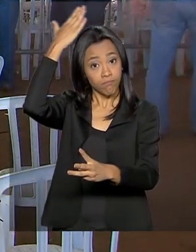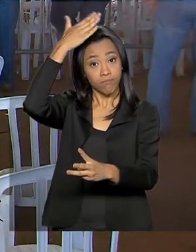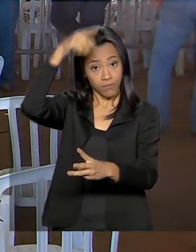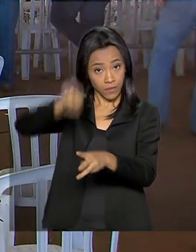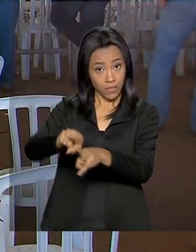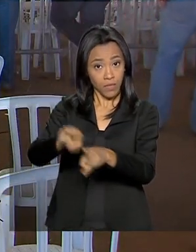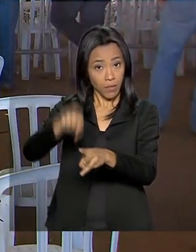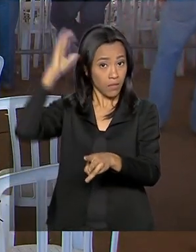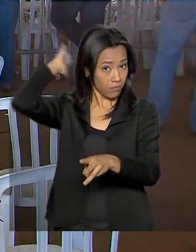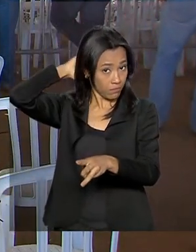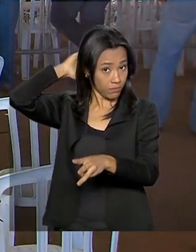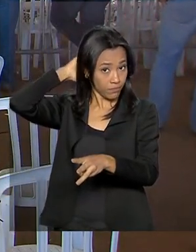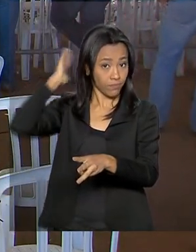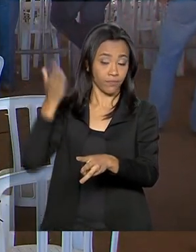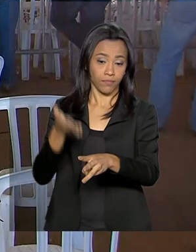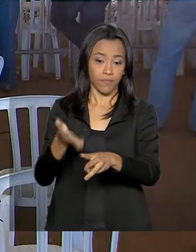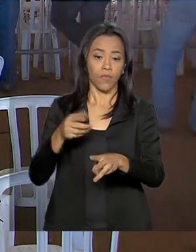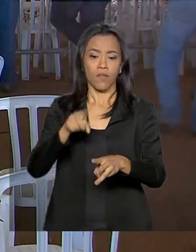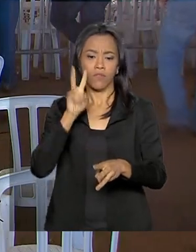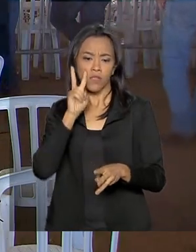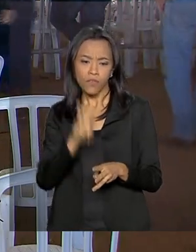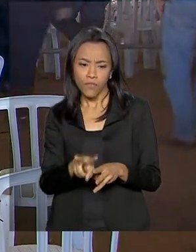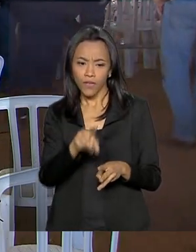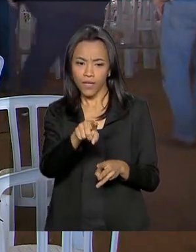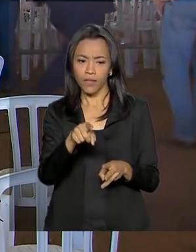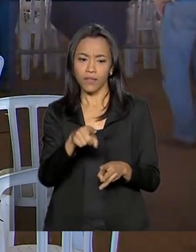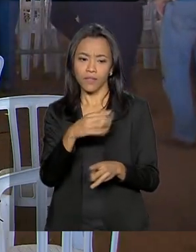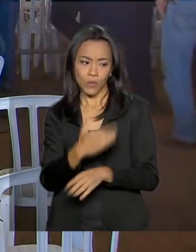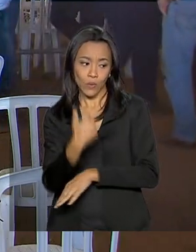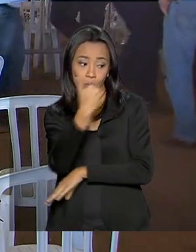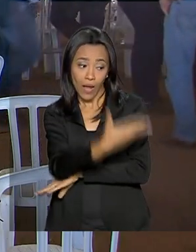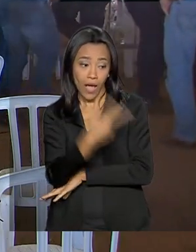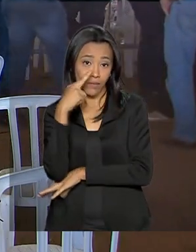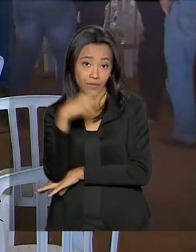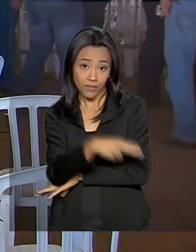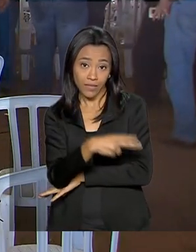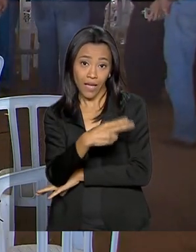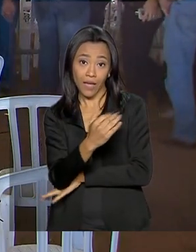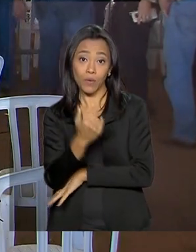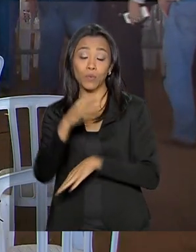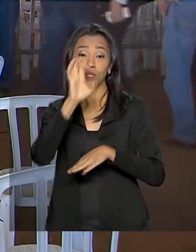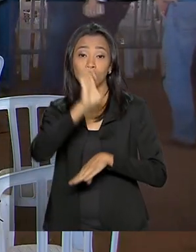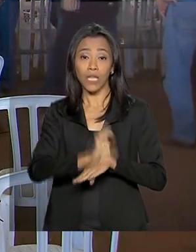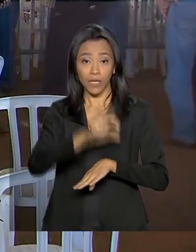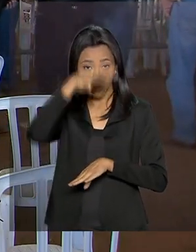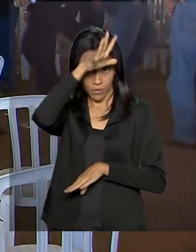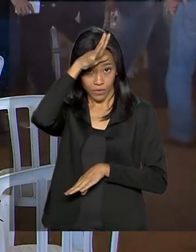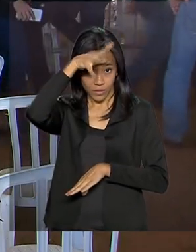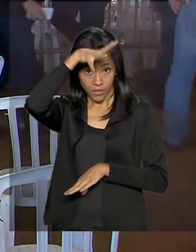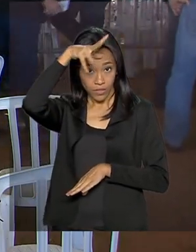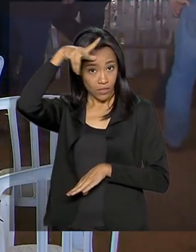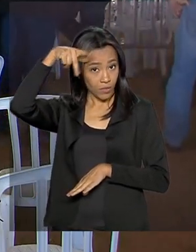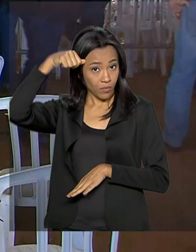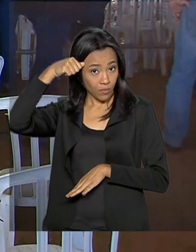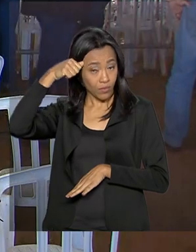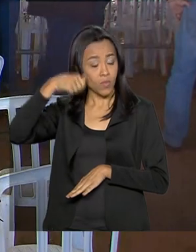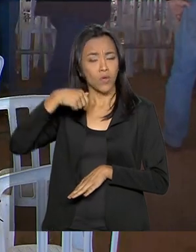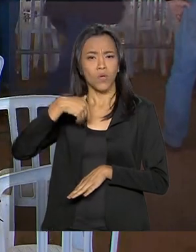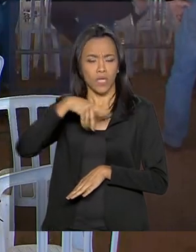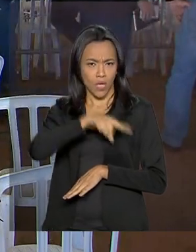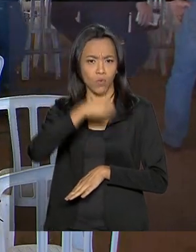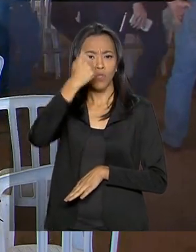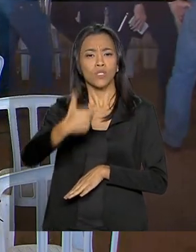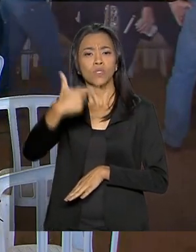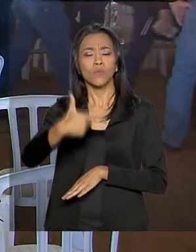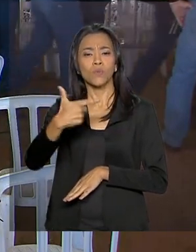é no estado de Goiás, atravessando o rio, a gente logo ali do lado está em Mato Grosso. O segundo rio mais importante da